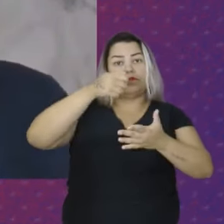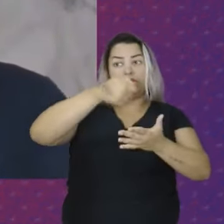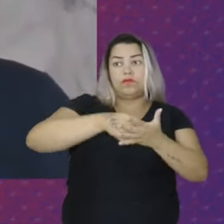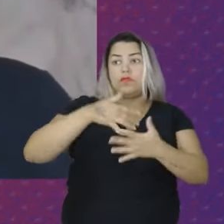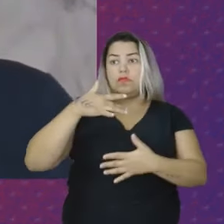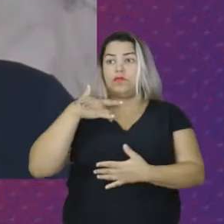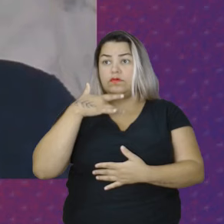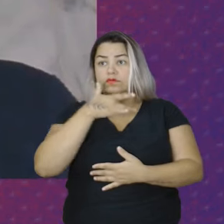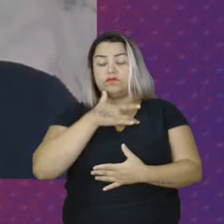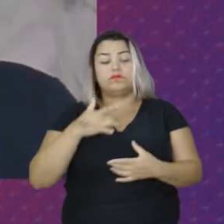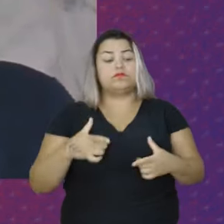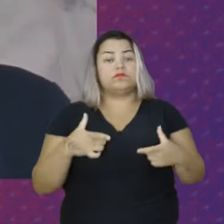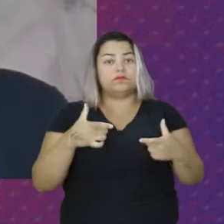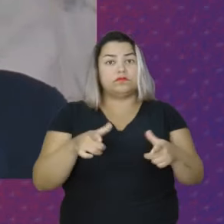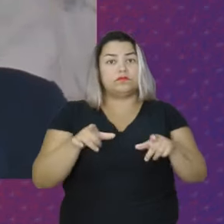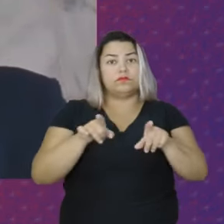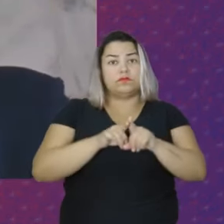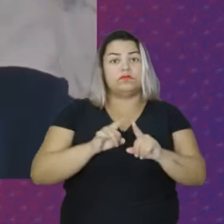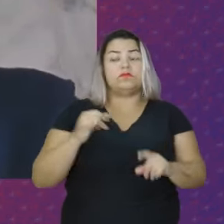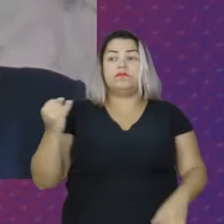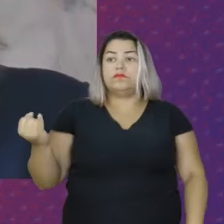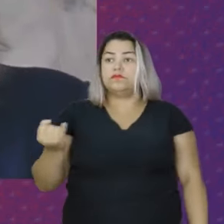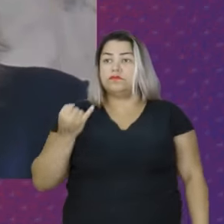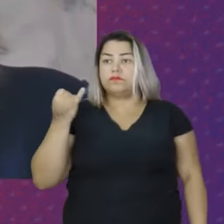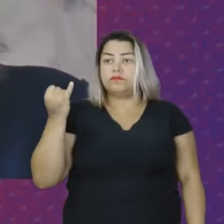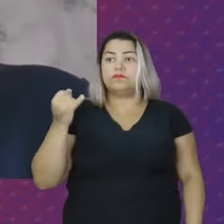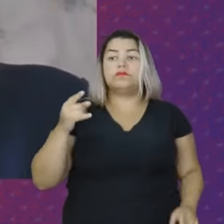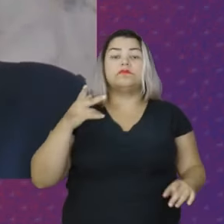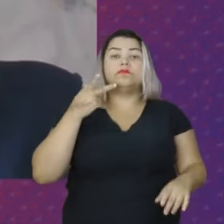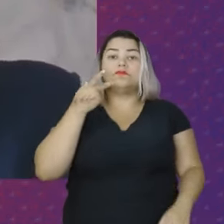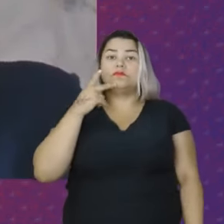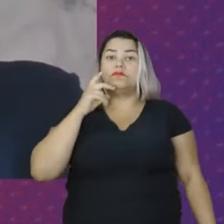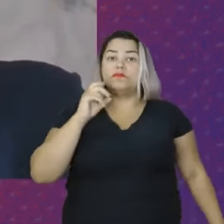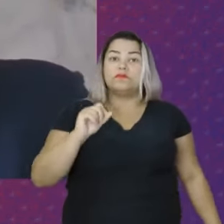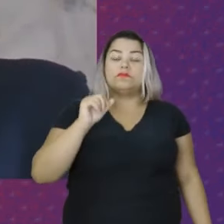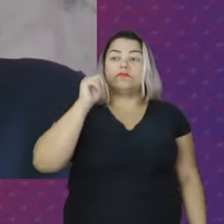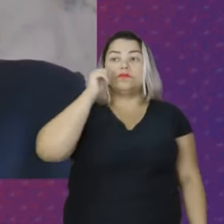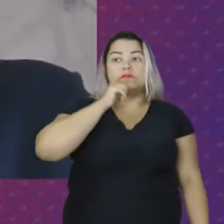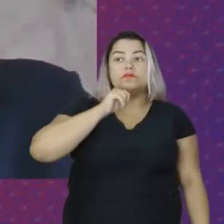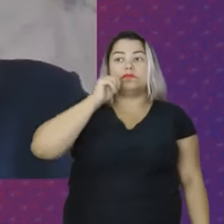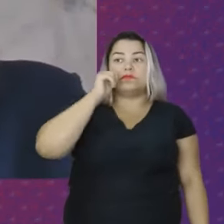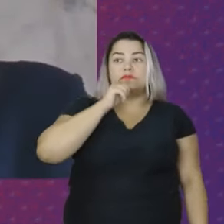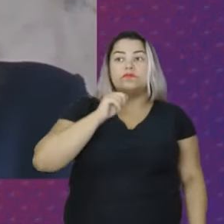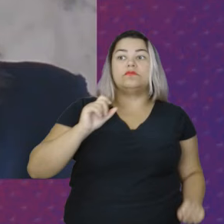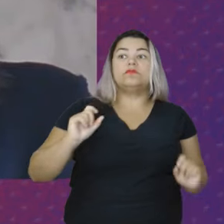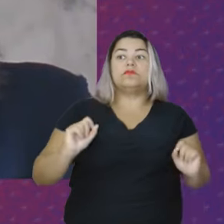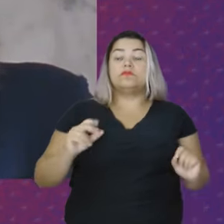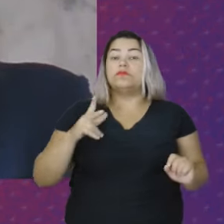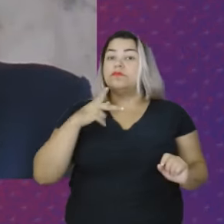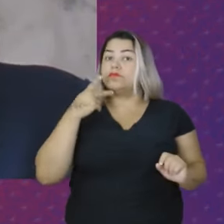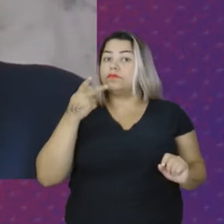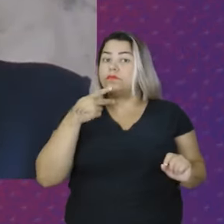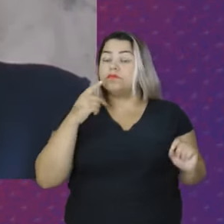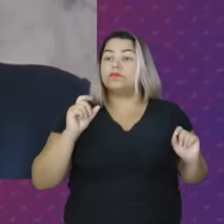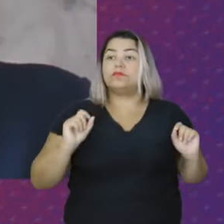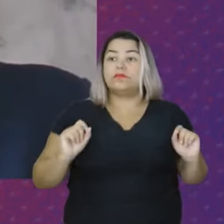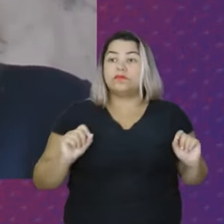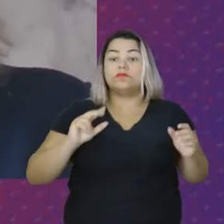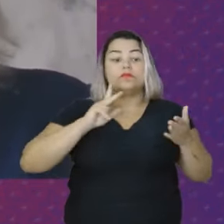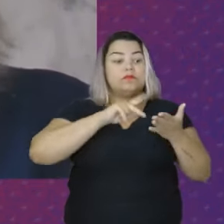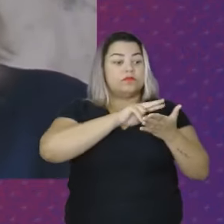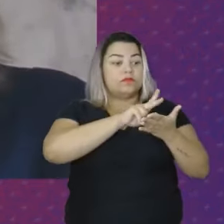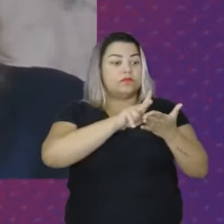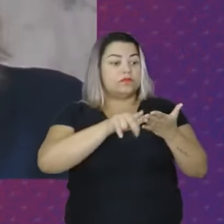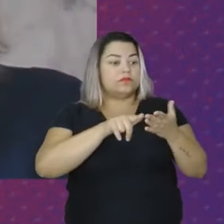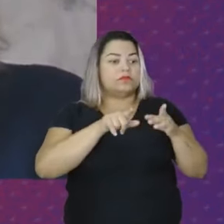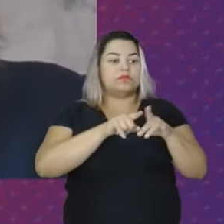da saúde Que são também fundamentais para as mulheres Então, isso falando um pouco Foram diversos,